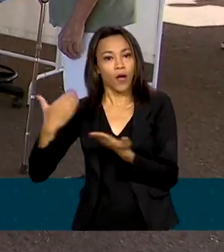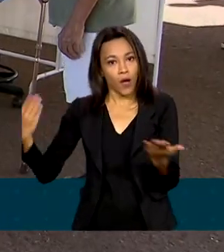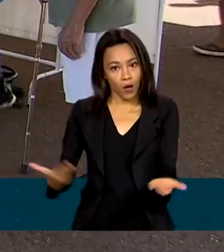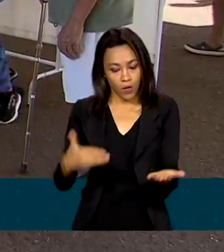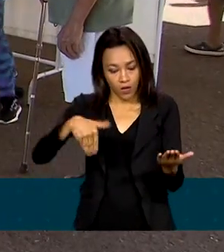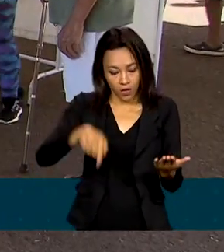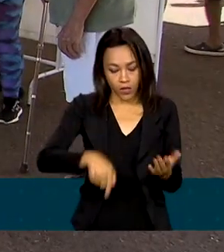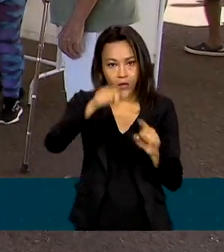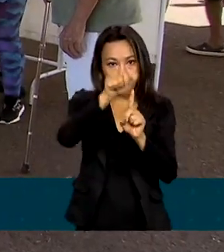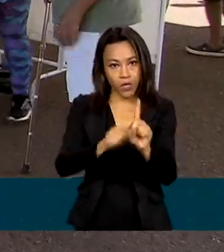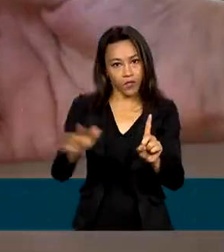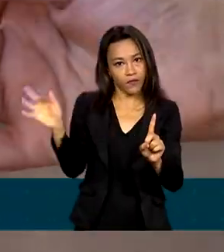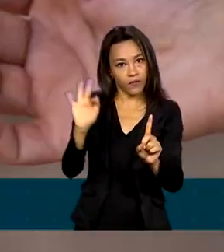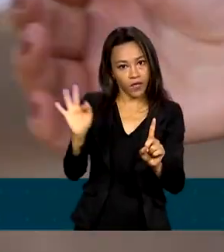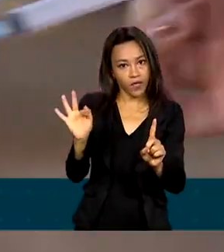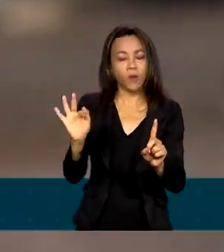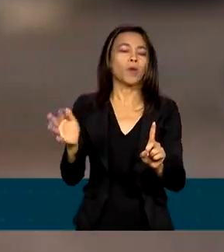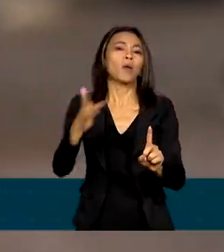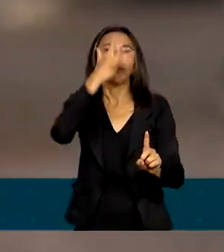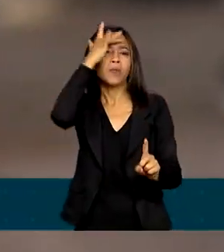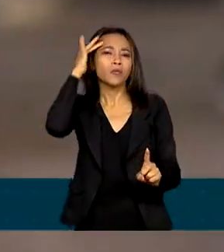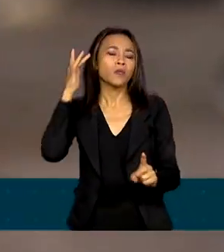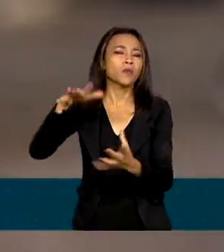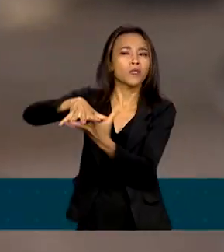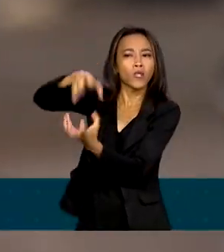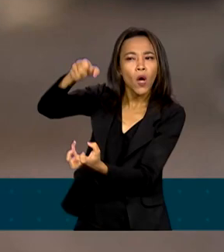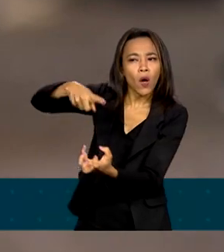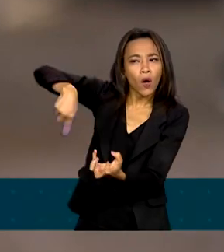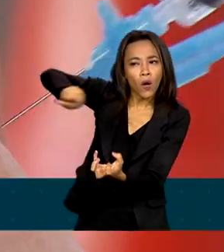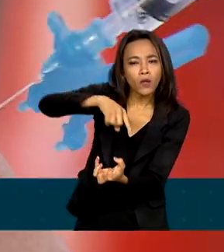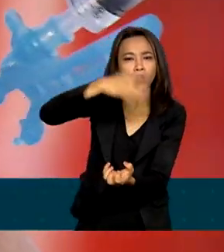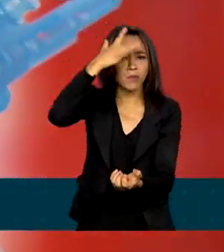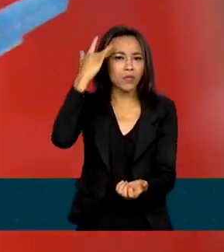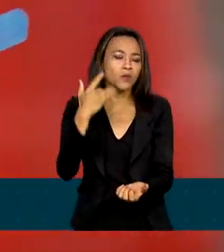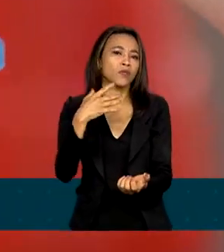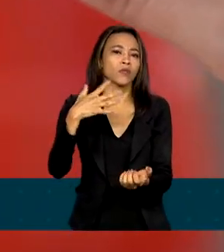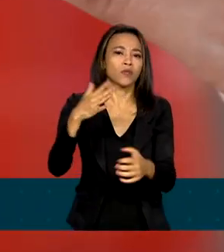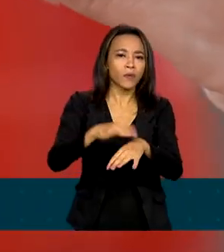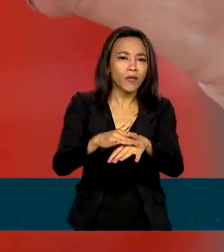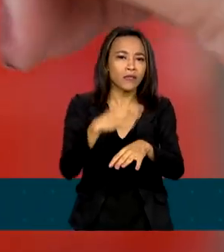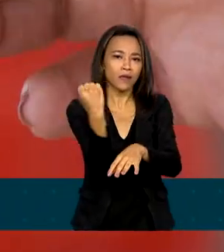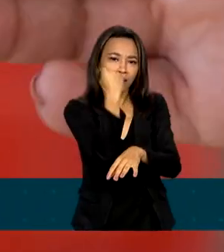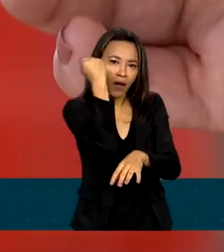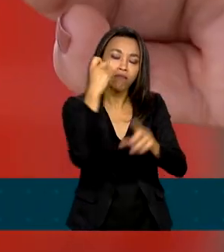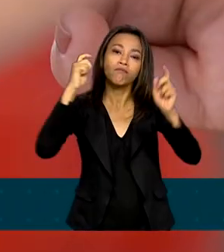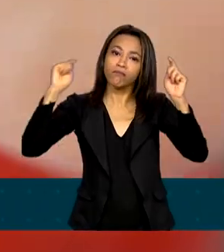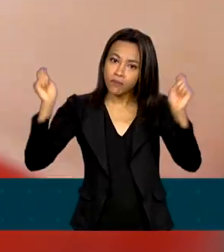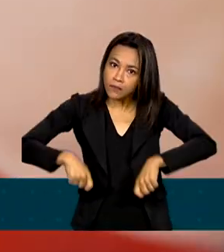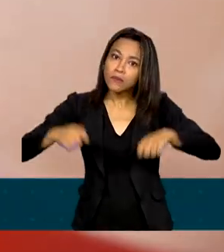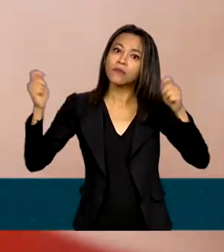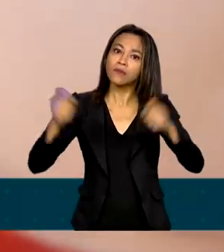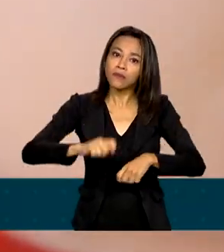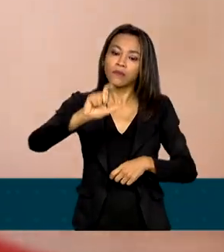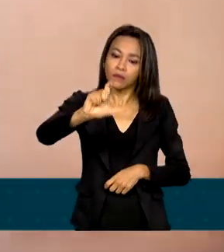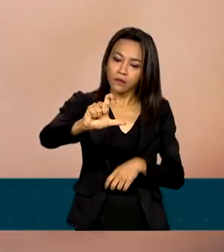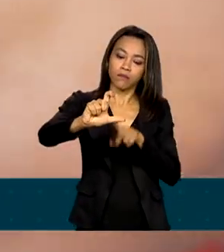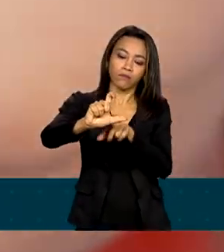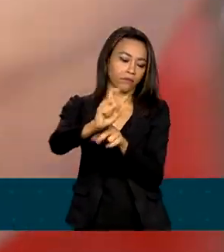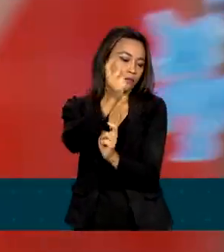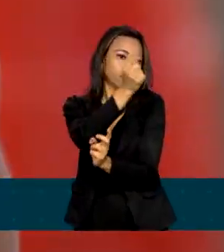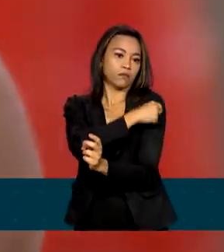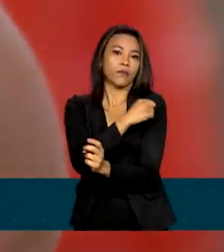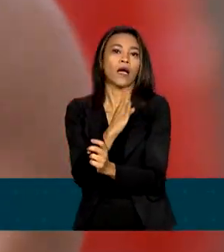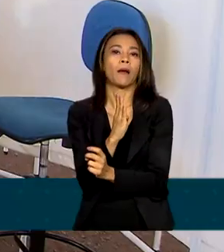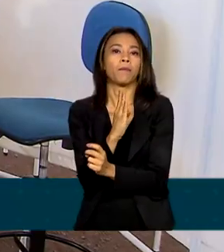fevereiro, idosos e pessoas com problemas graves de saúde podem e devem tomar as doses da vacina